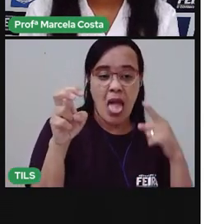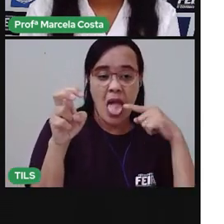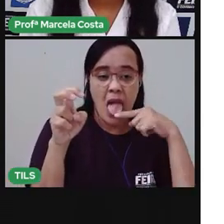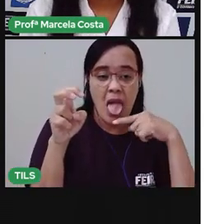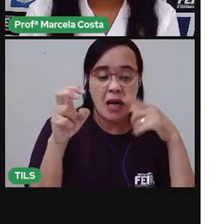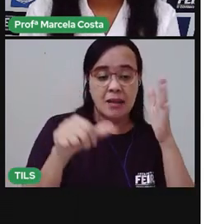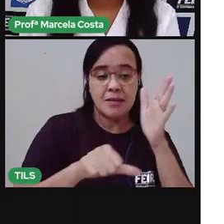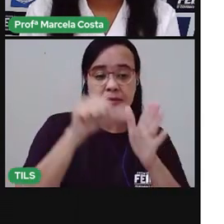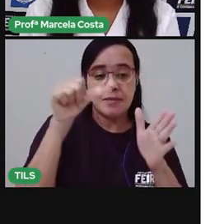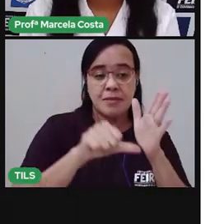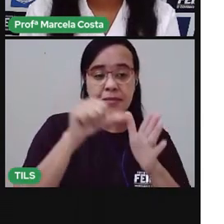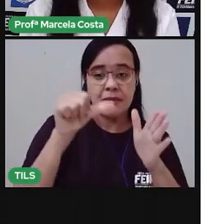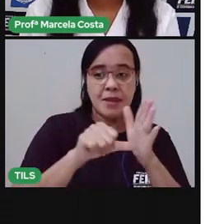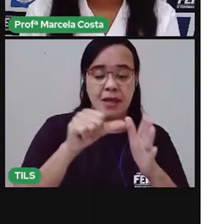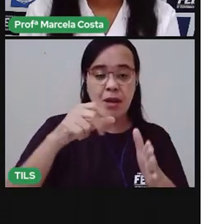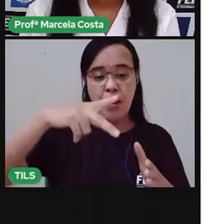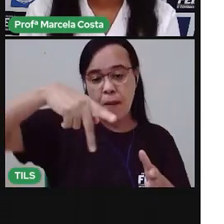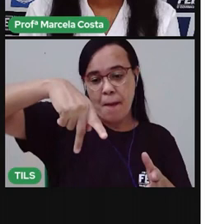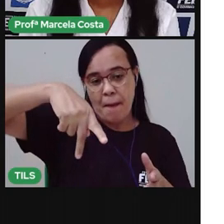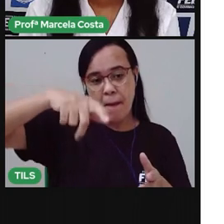primeiro é o paladar.